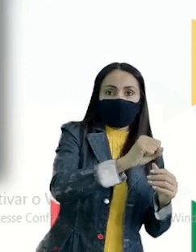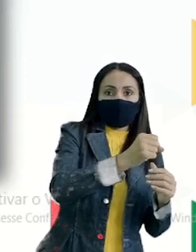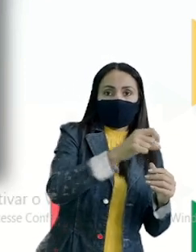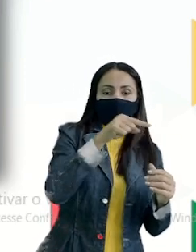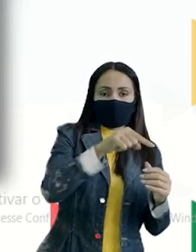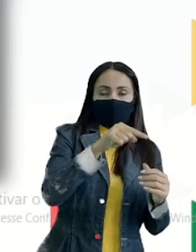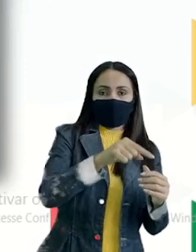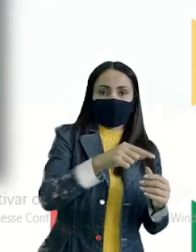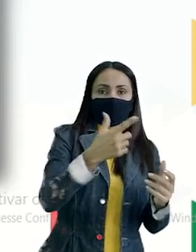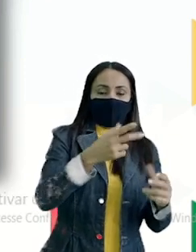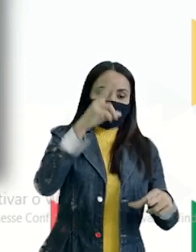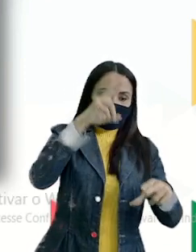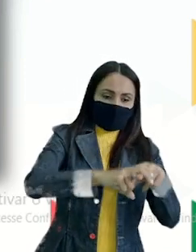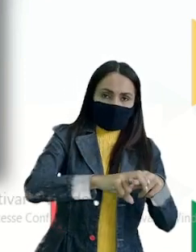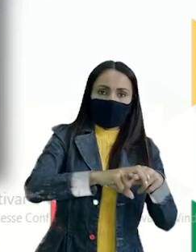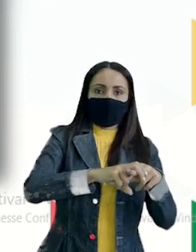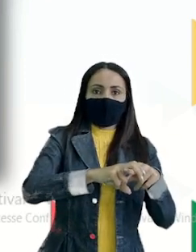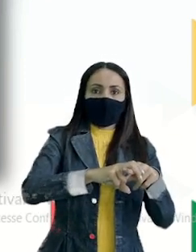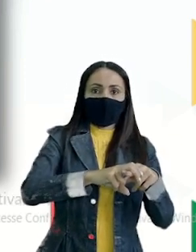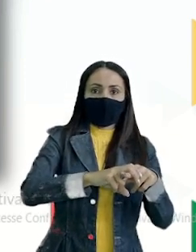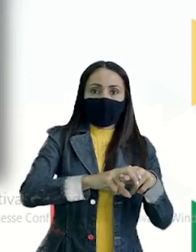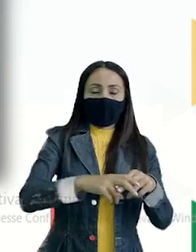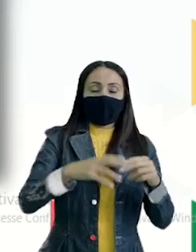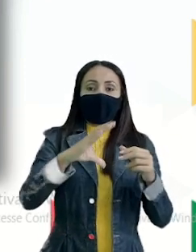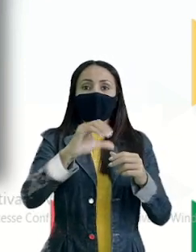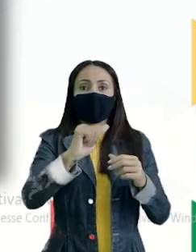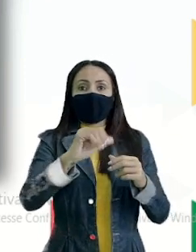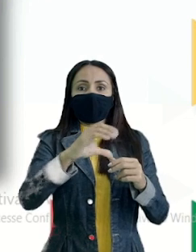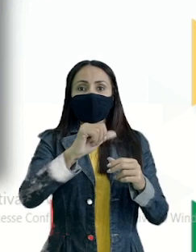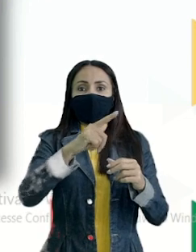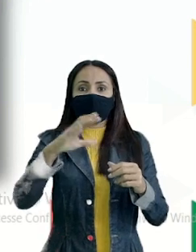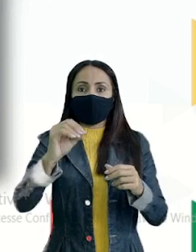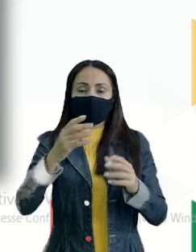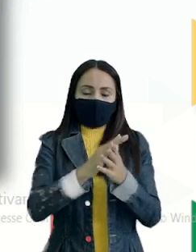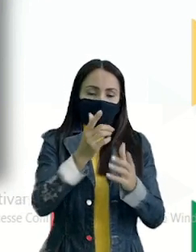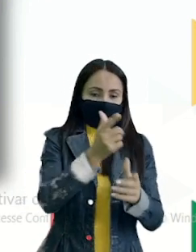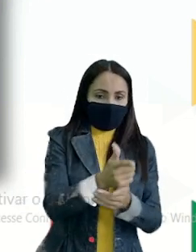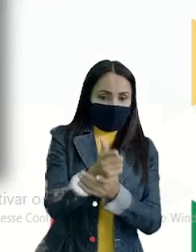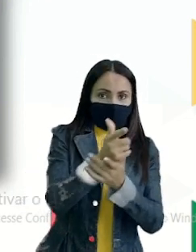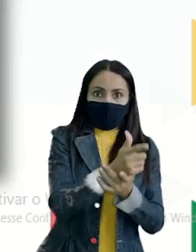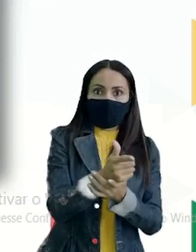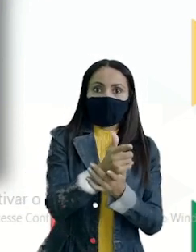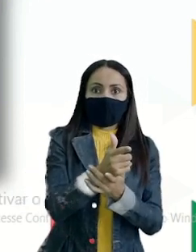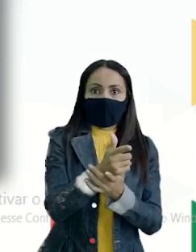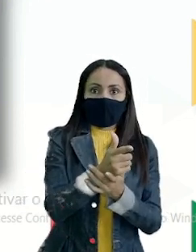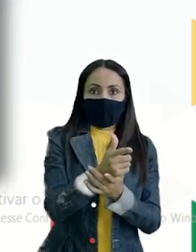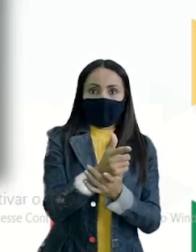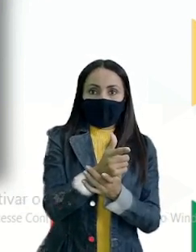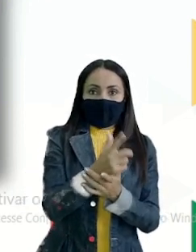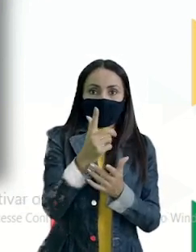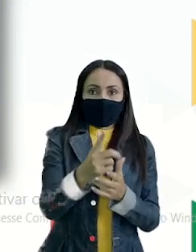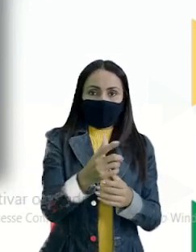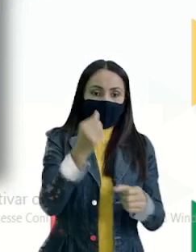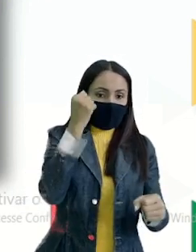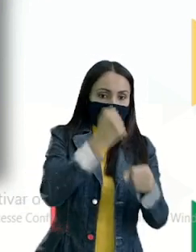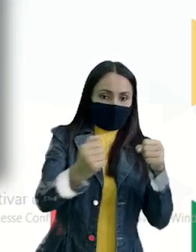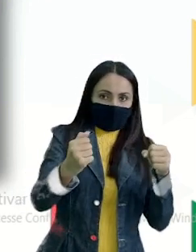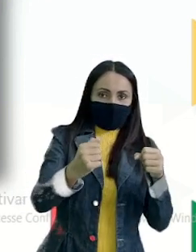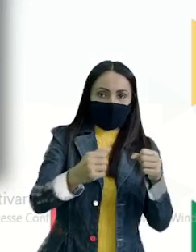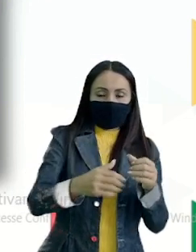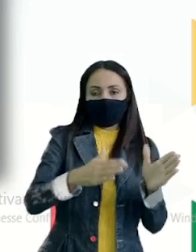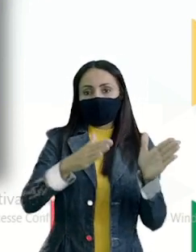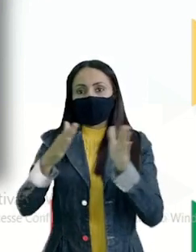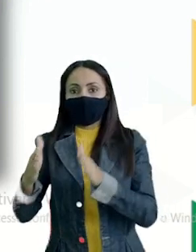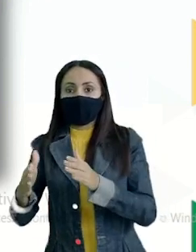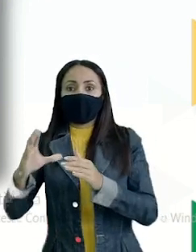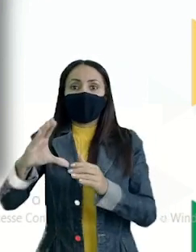De sentar Caçar com cedilha De caça Você vai abater Você Certo E caçar